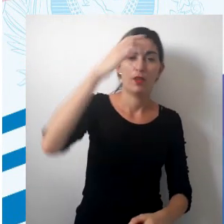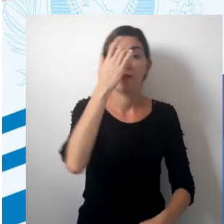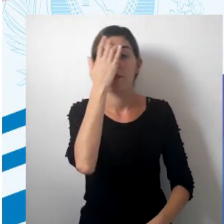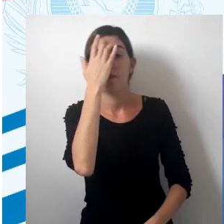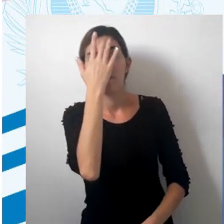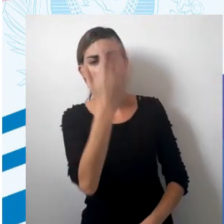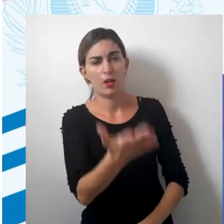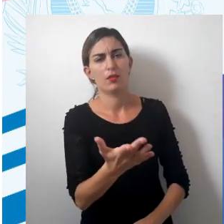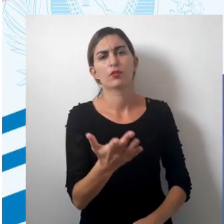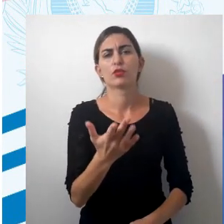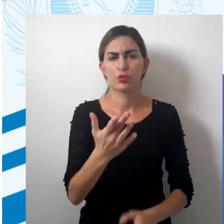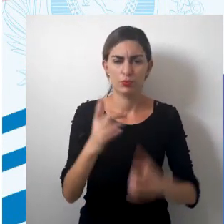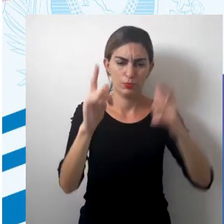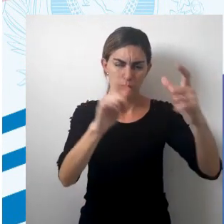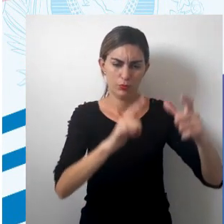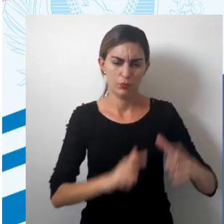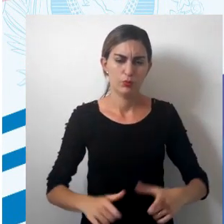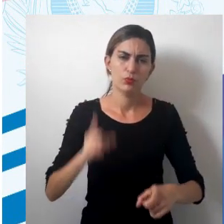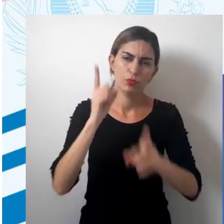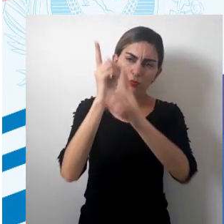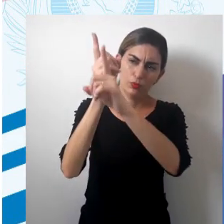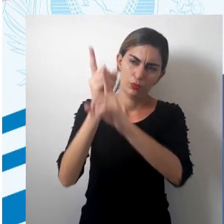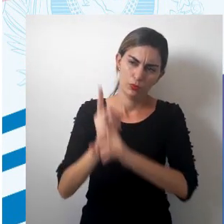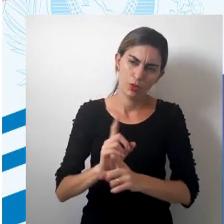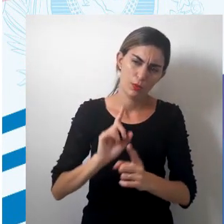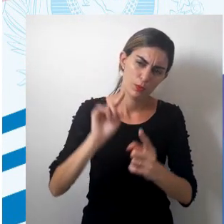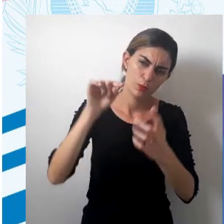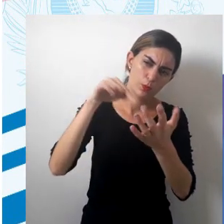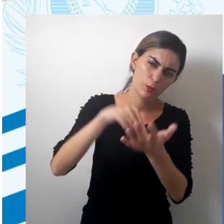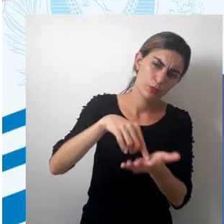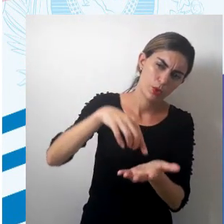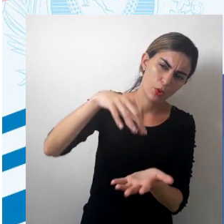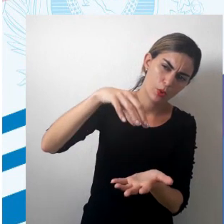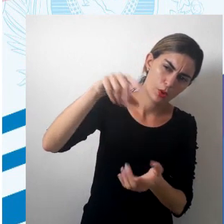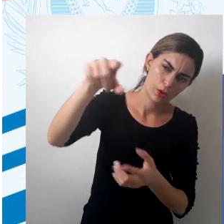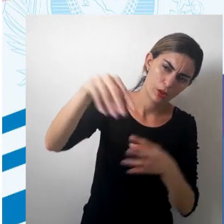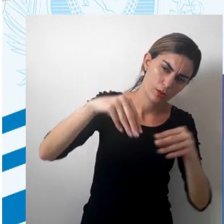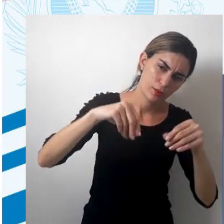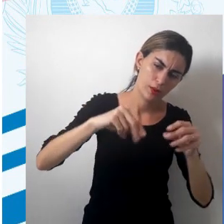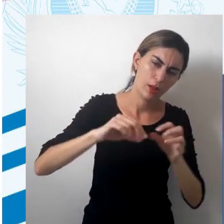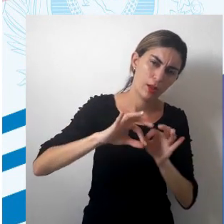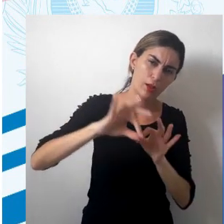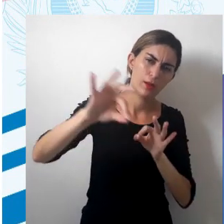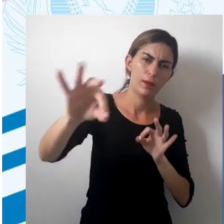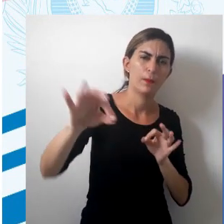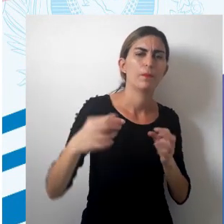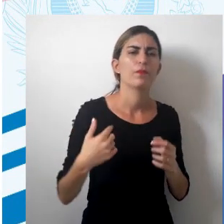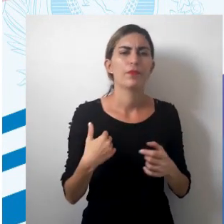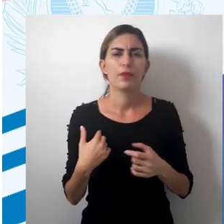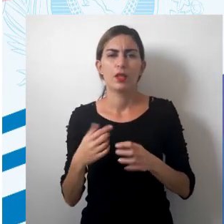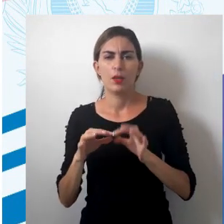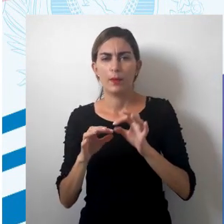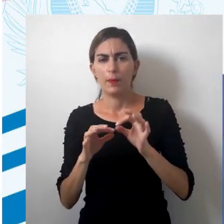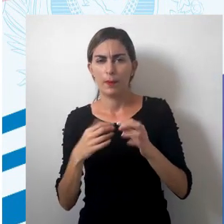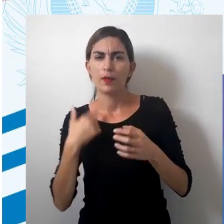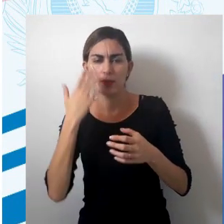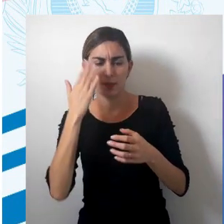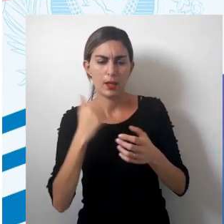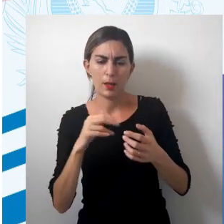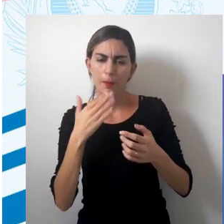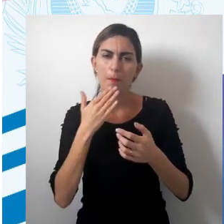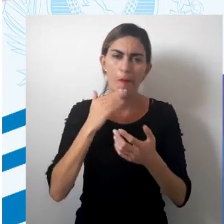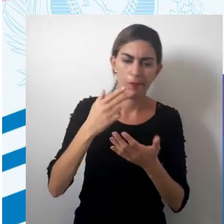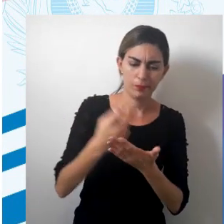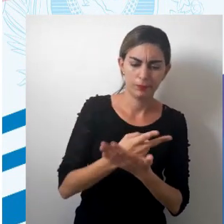facilita muito para a localização de algum ponto sobre a superfície da Terra, levando-se em consideração as devidas distorções.